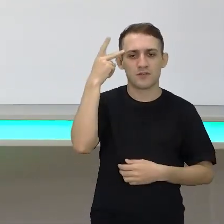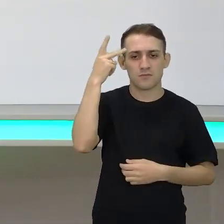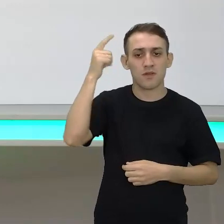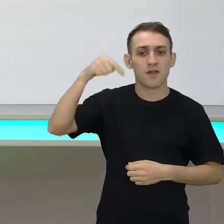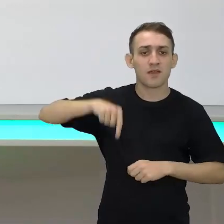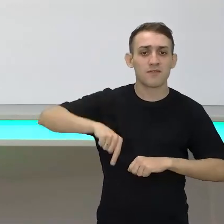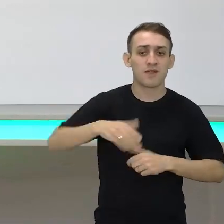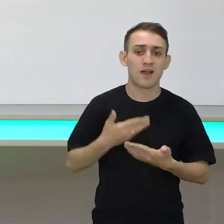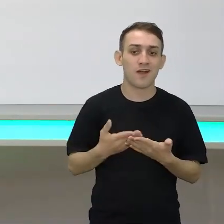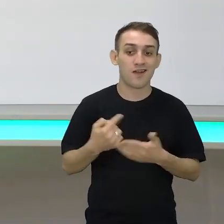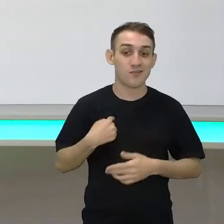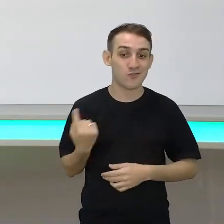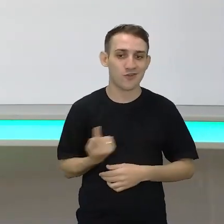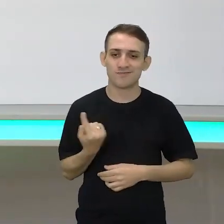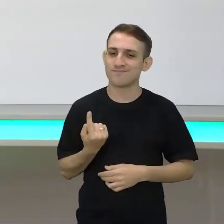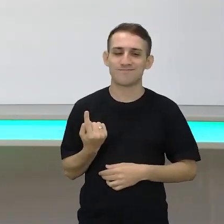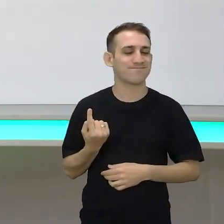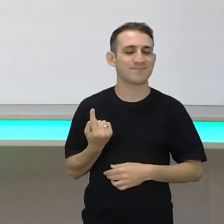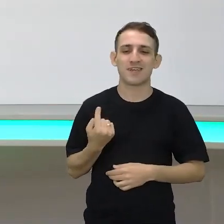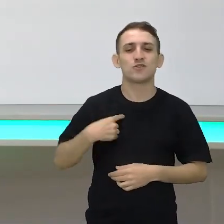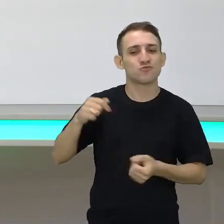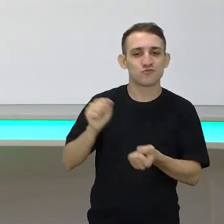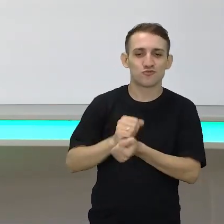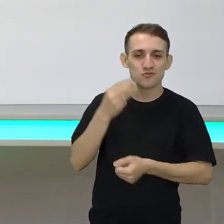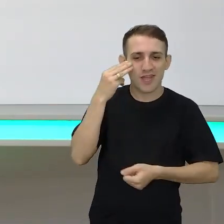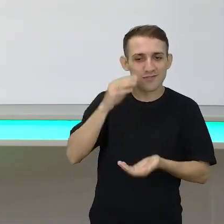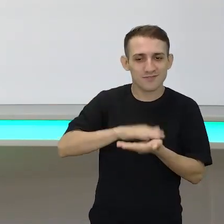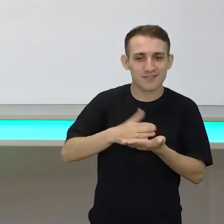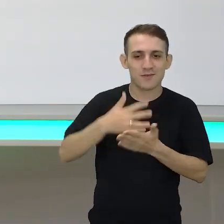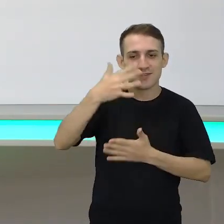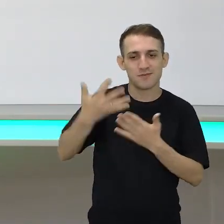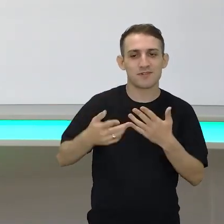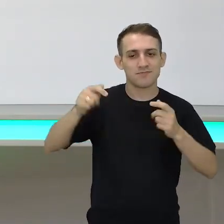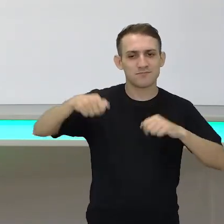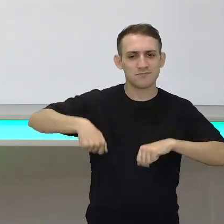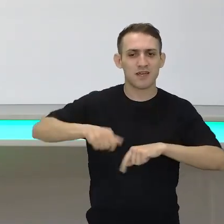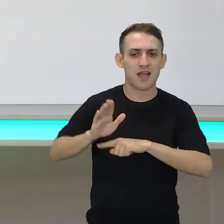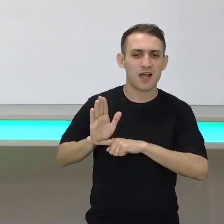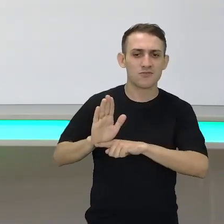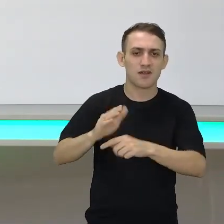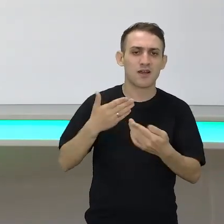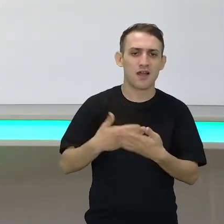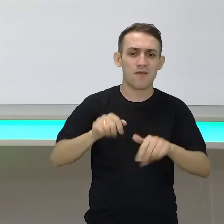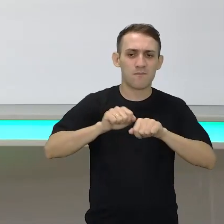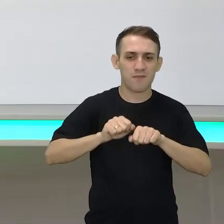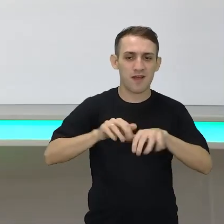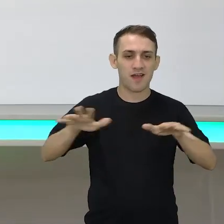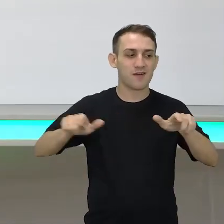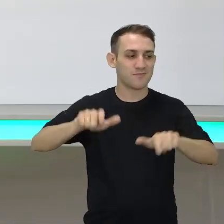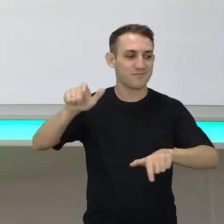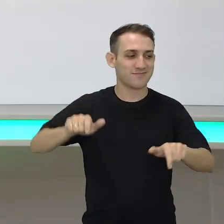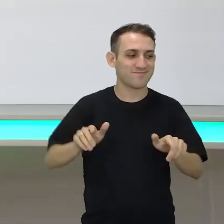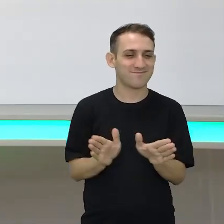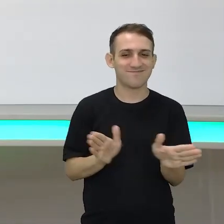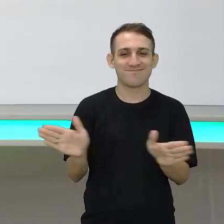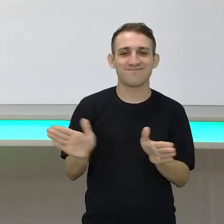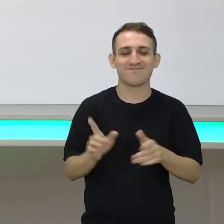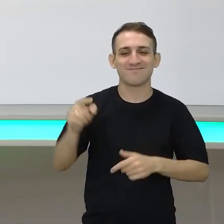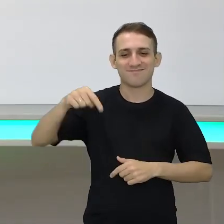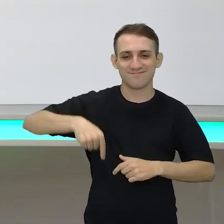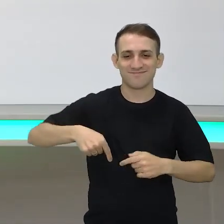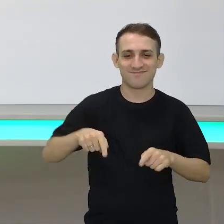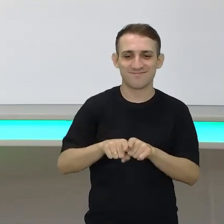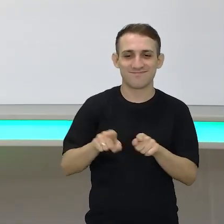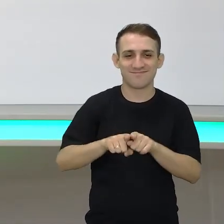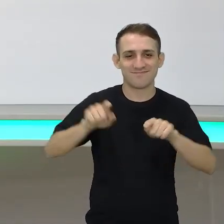fazer essa aula, eu não estou sozinho, estou aqui com o Laertes, que nos ajuda a levar essa aula para muito mais pessoas, fazendo essa aula, ter